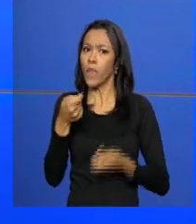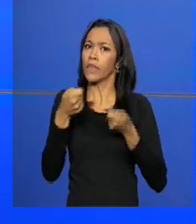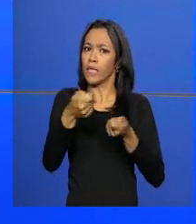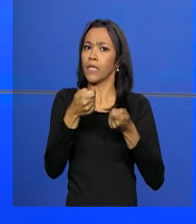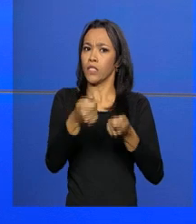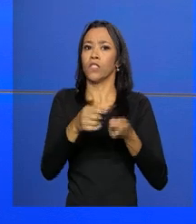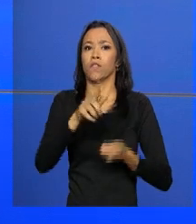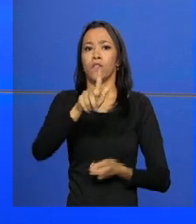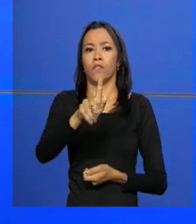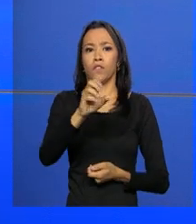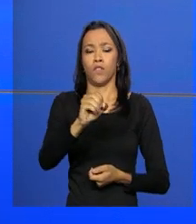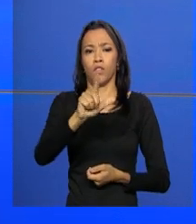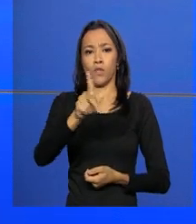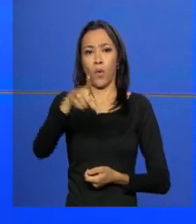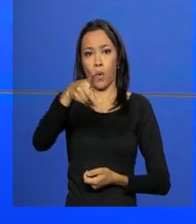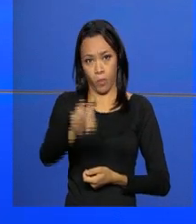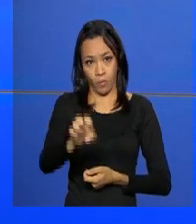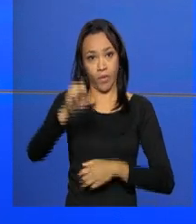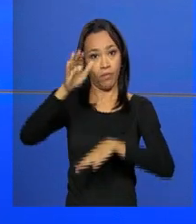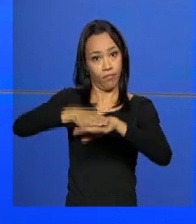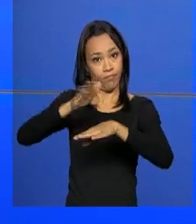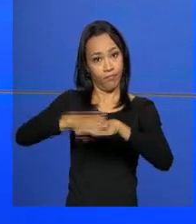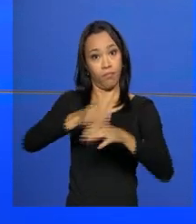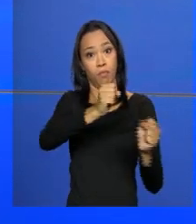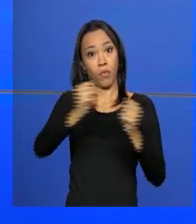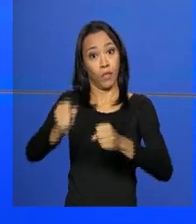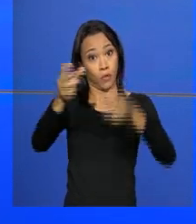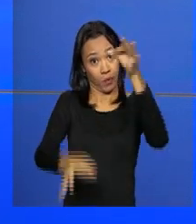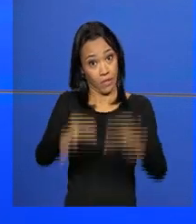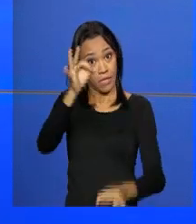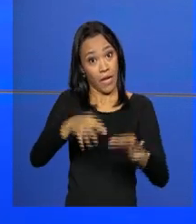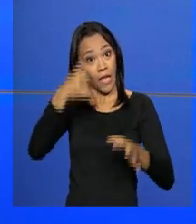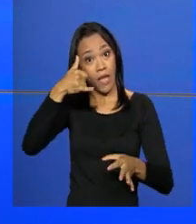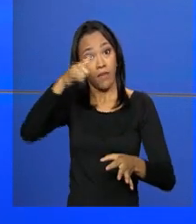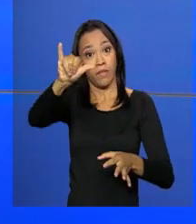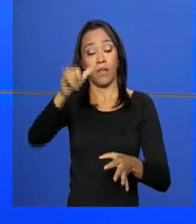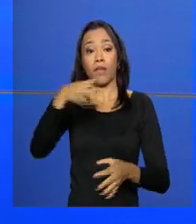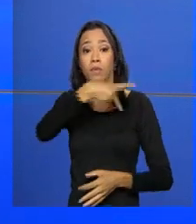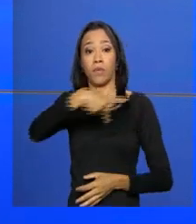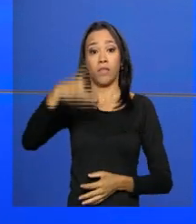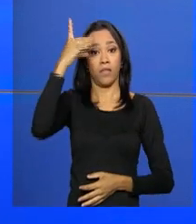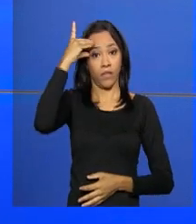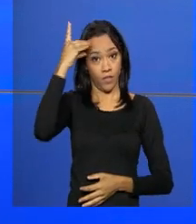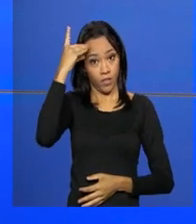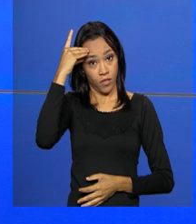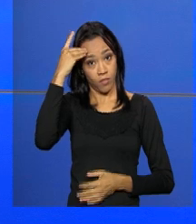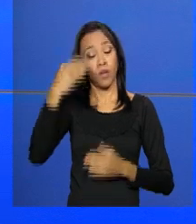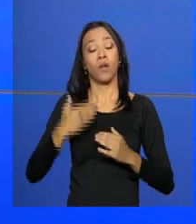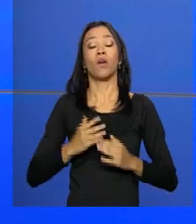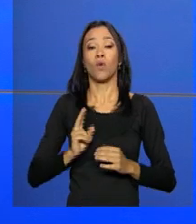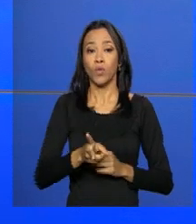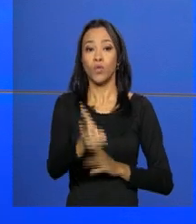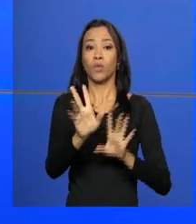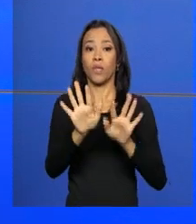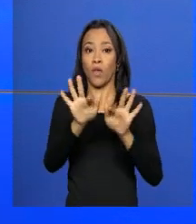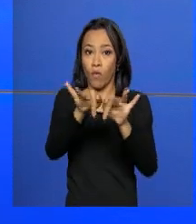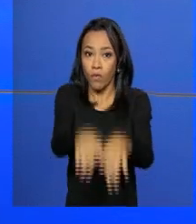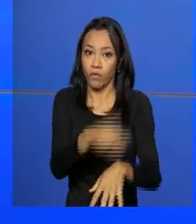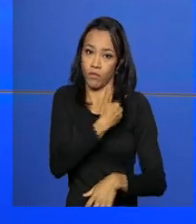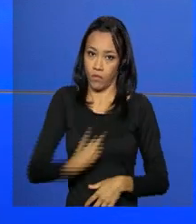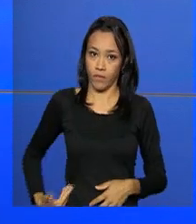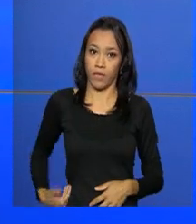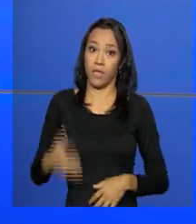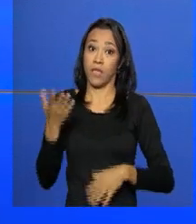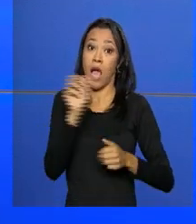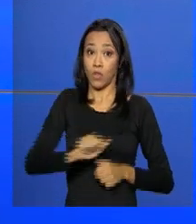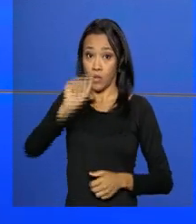orquestrado por parte do Poder Judiciário para impedir que a presidenta Dilma Rousseff conclua seu mandato. Ex-presidente da Associação